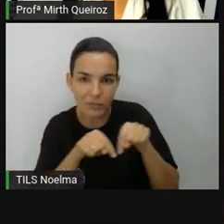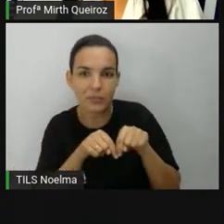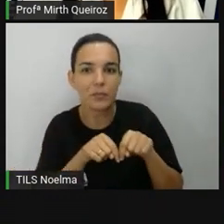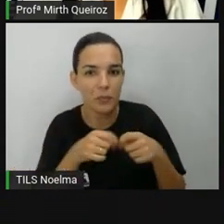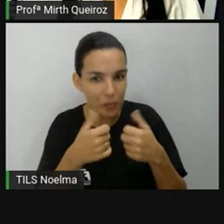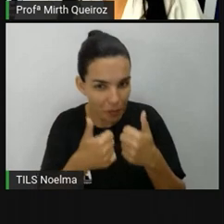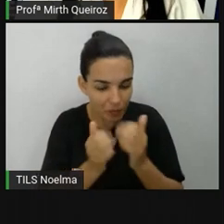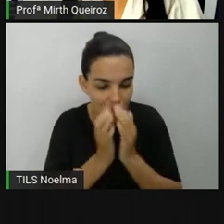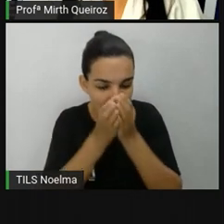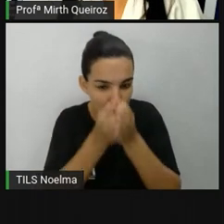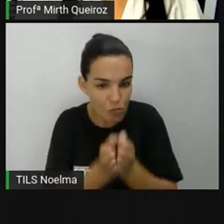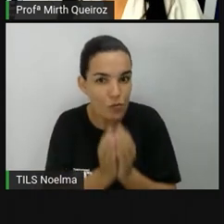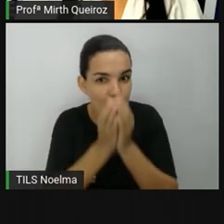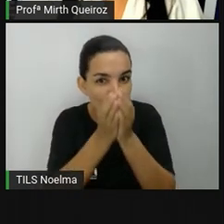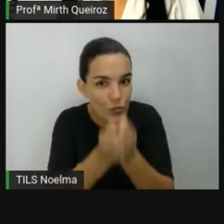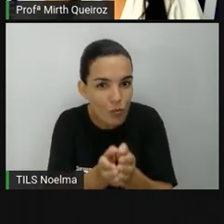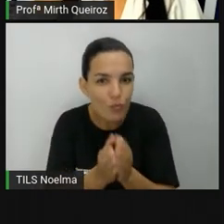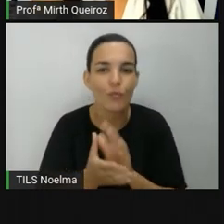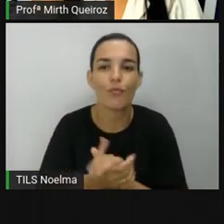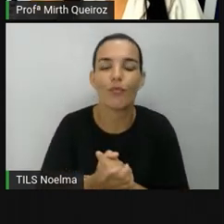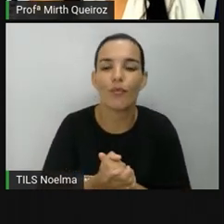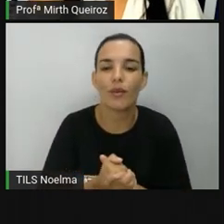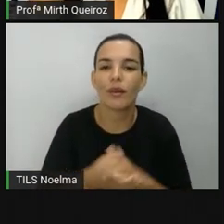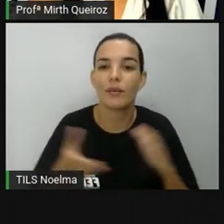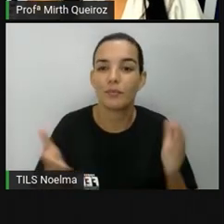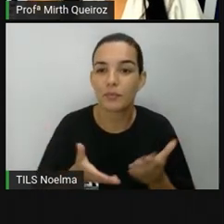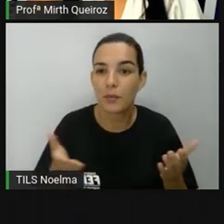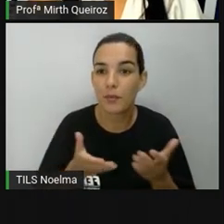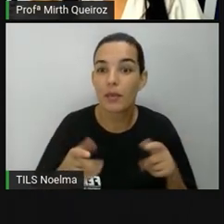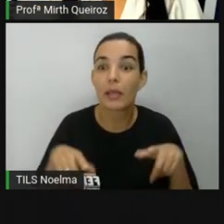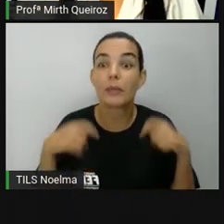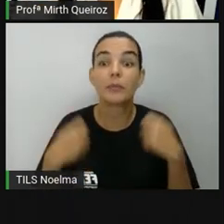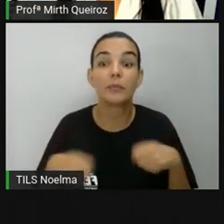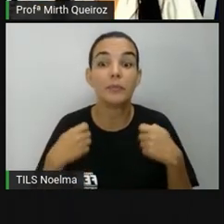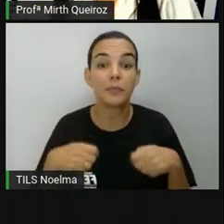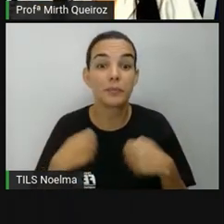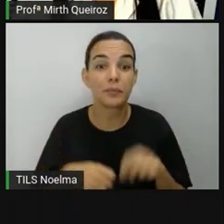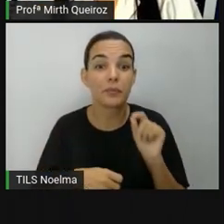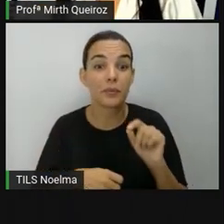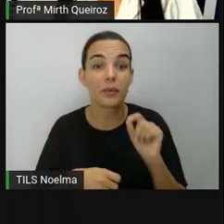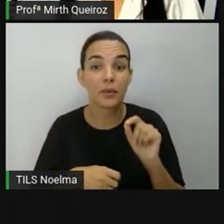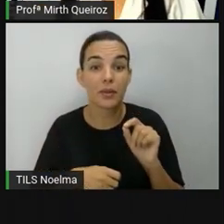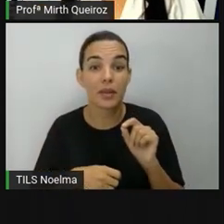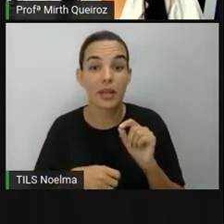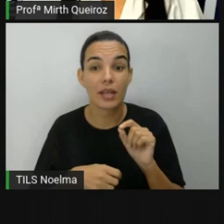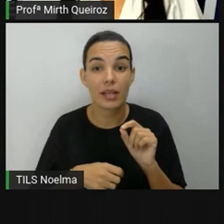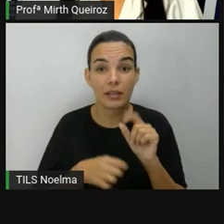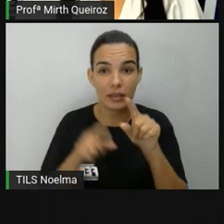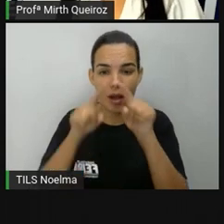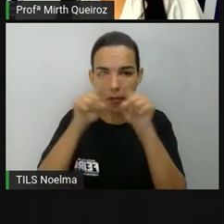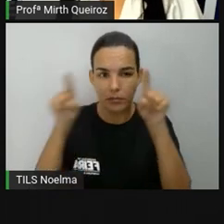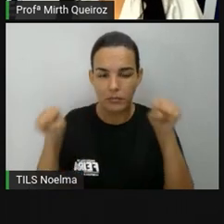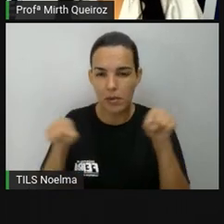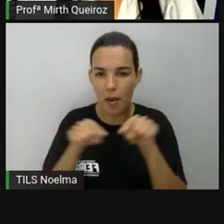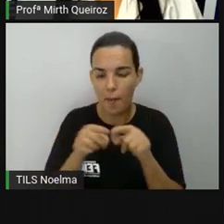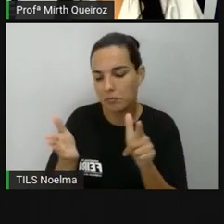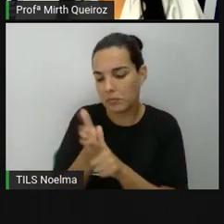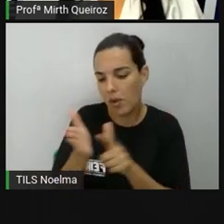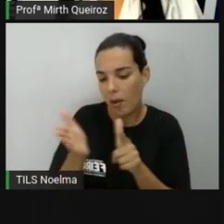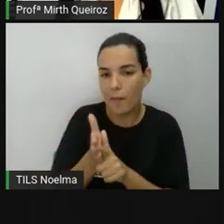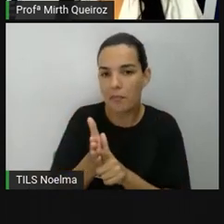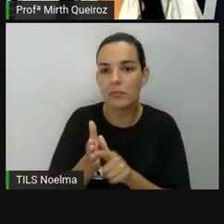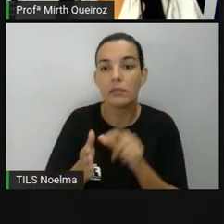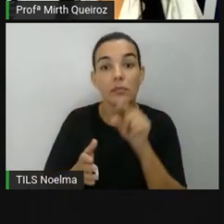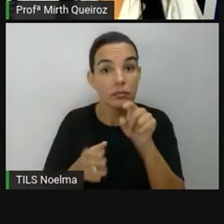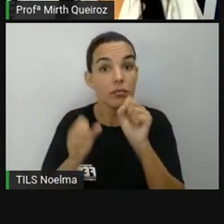São os seus navios, né? E aí a gente precisa de uma ficha desse tipo. Ah, Pró, mas eu não tenho